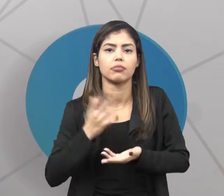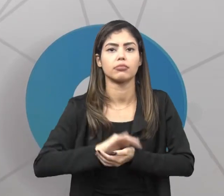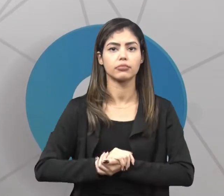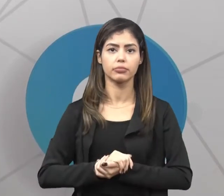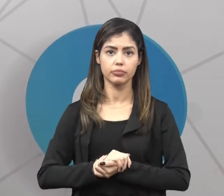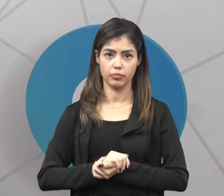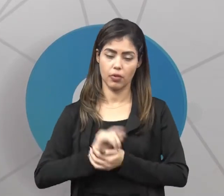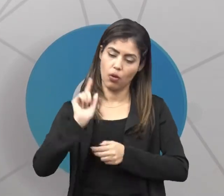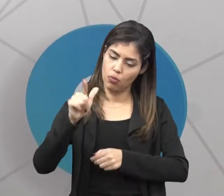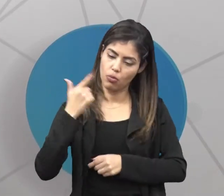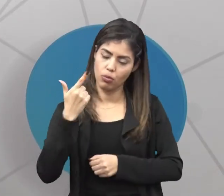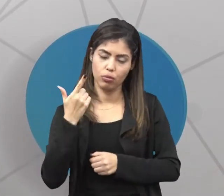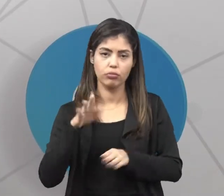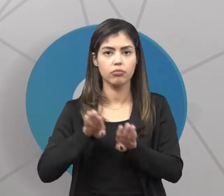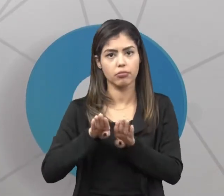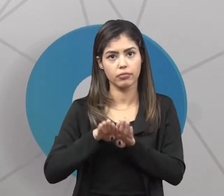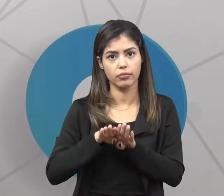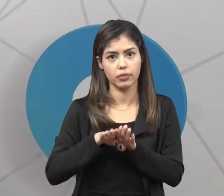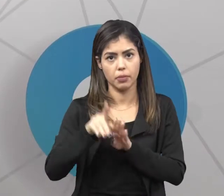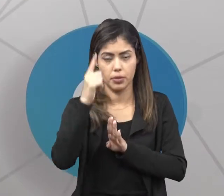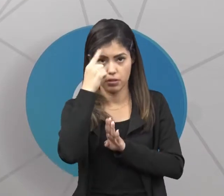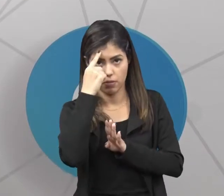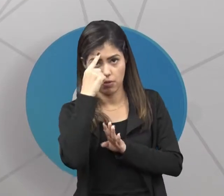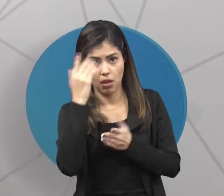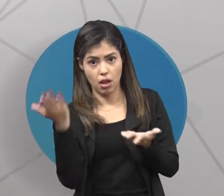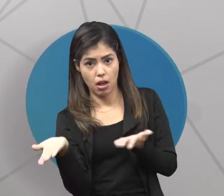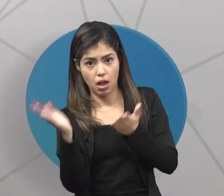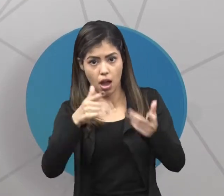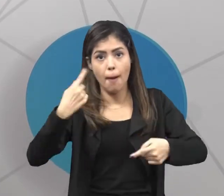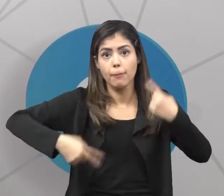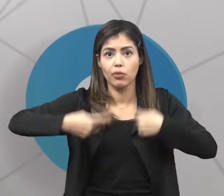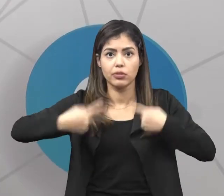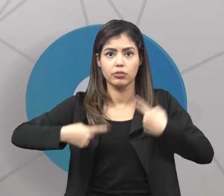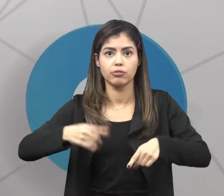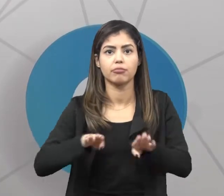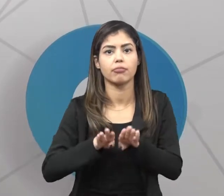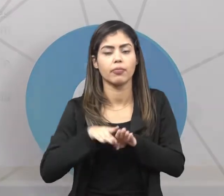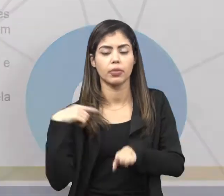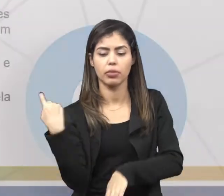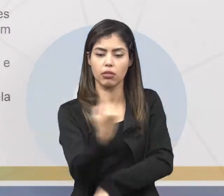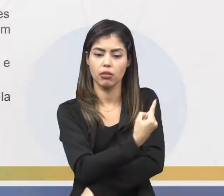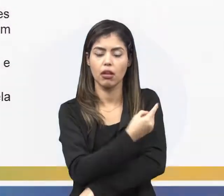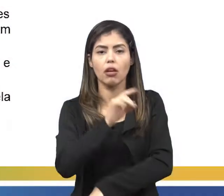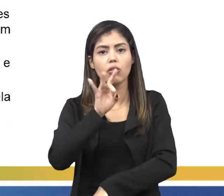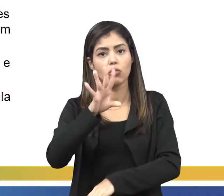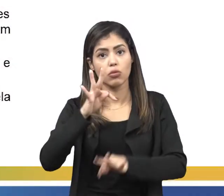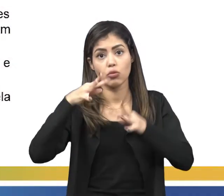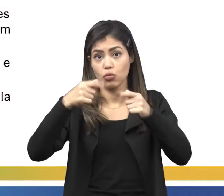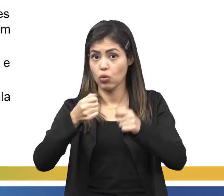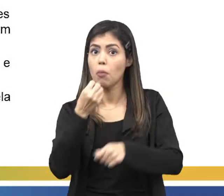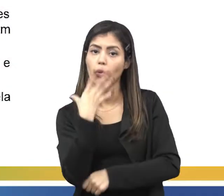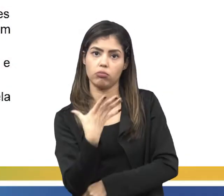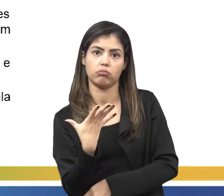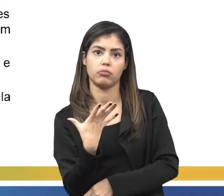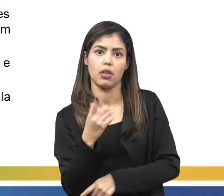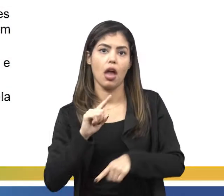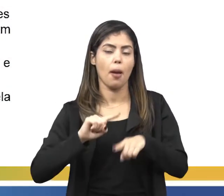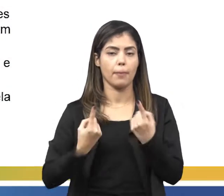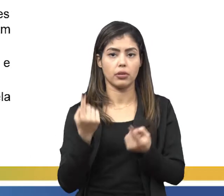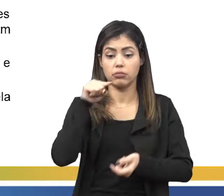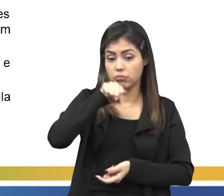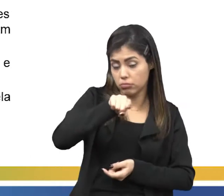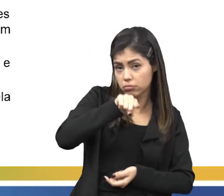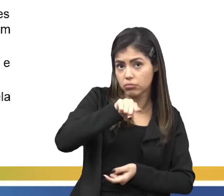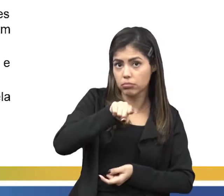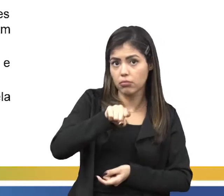Por outro lado, com relação à questão política, ele entende que todos nós nascemos bons. Então, nesse momento aí,